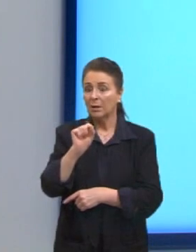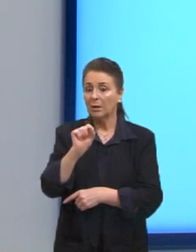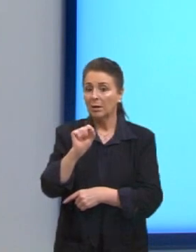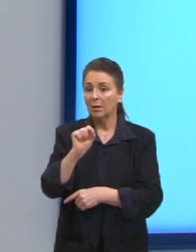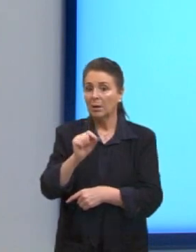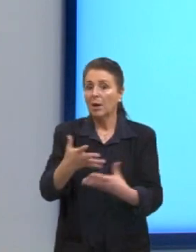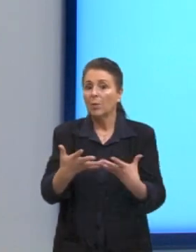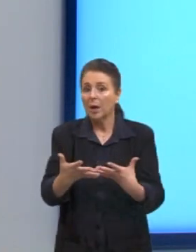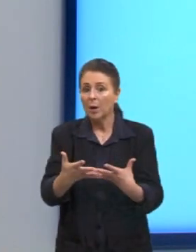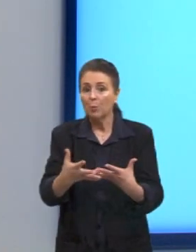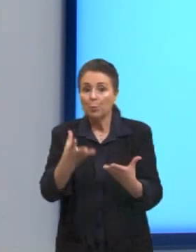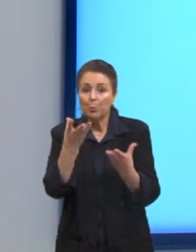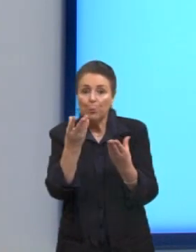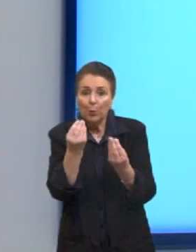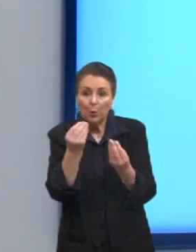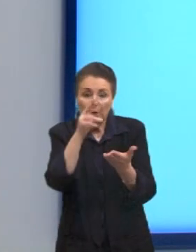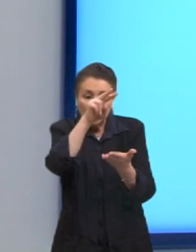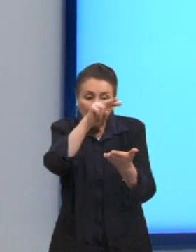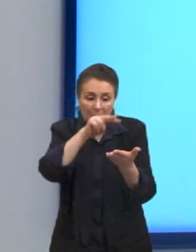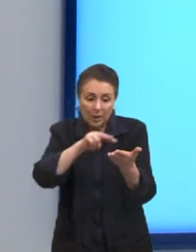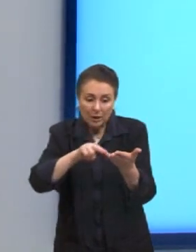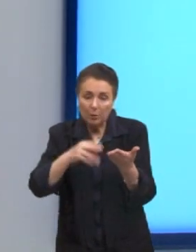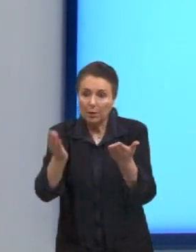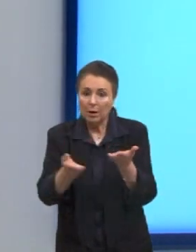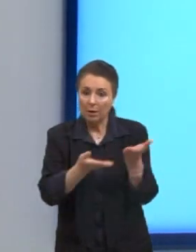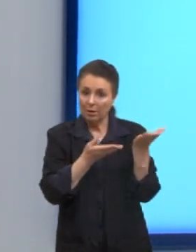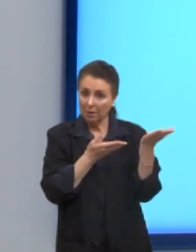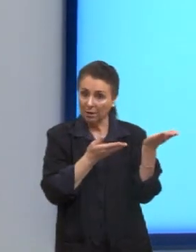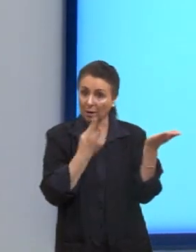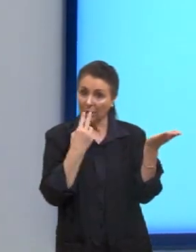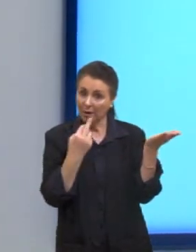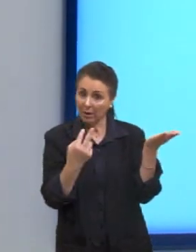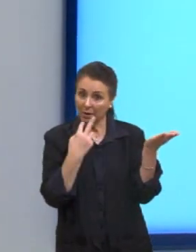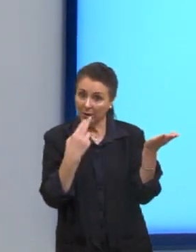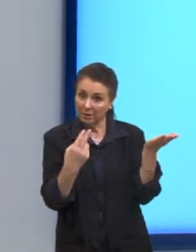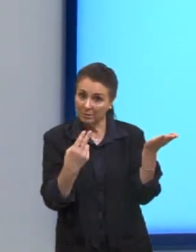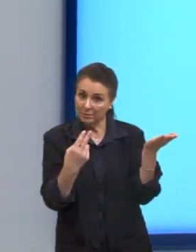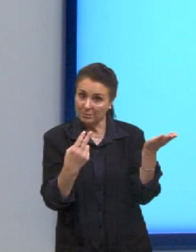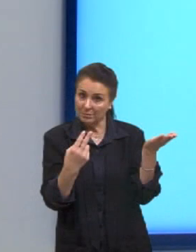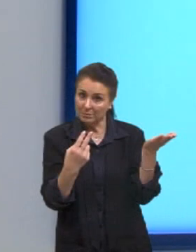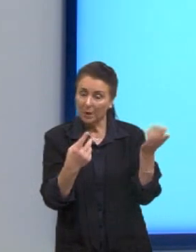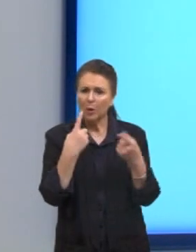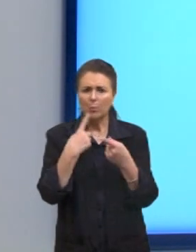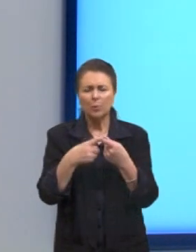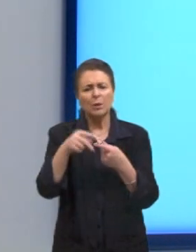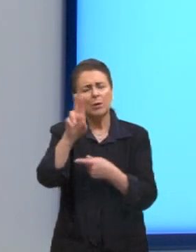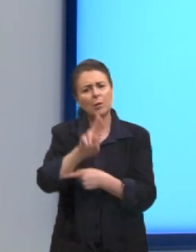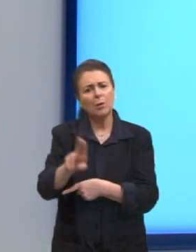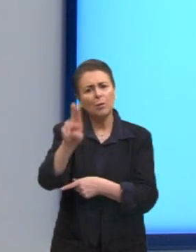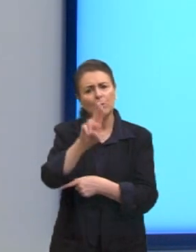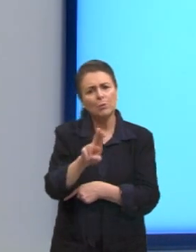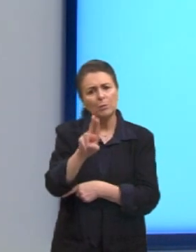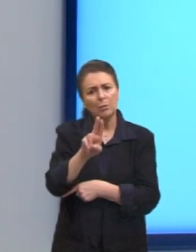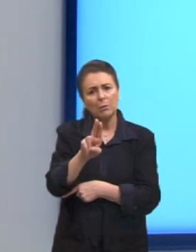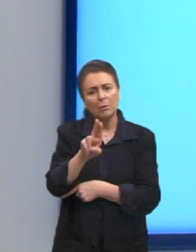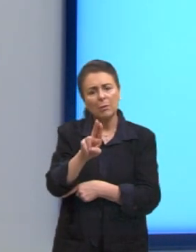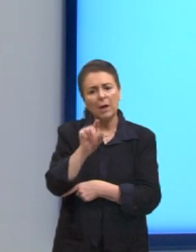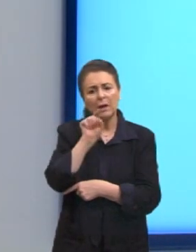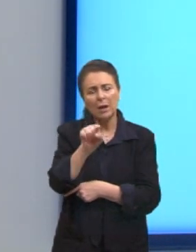best-seller, da língua inglesa. E por que que não foi usado best-seller?